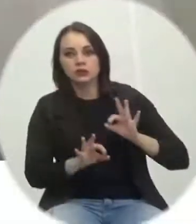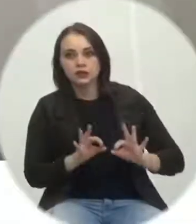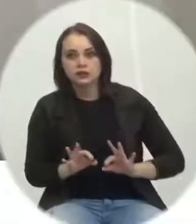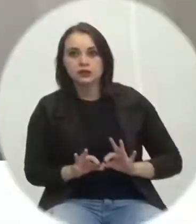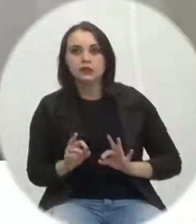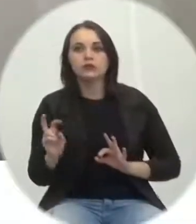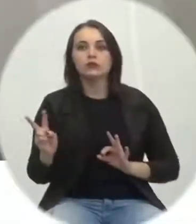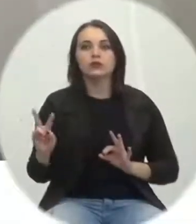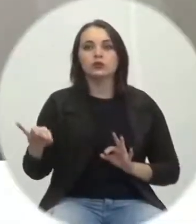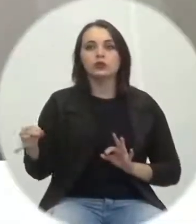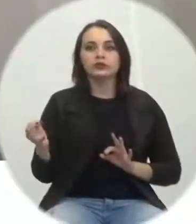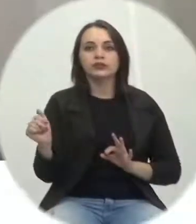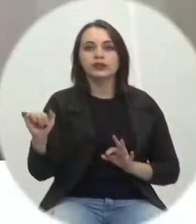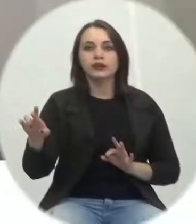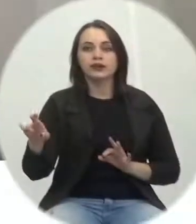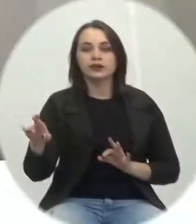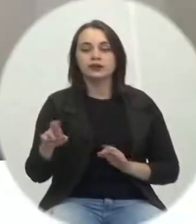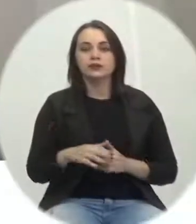ao vereador Jair.